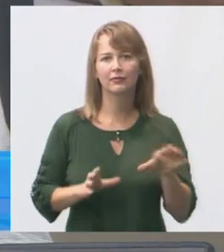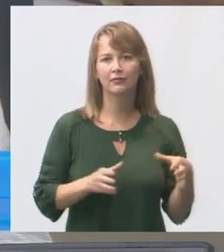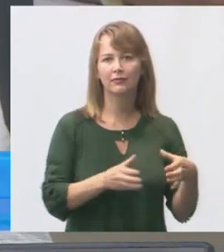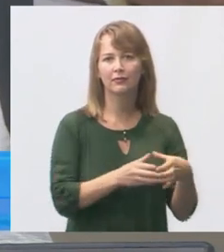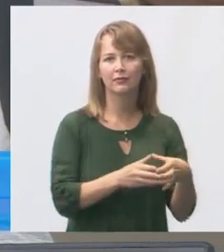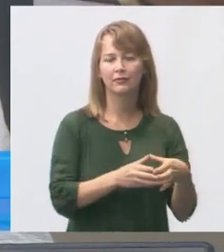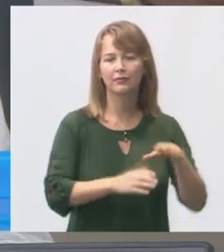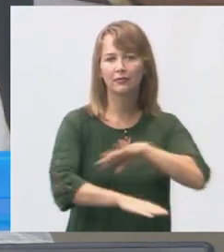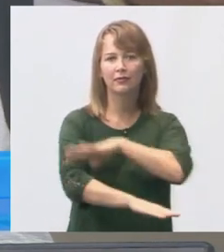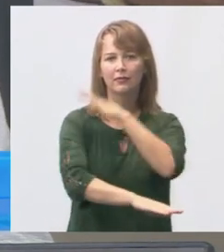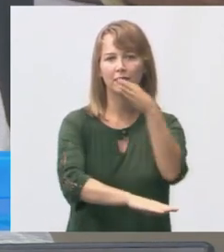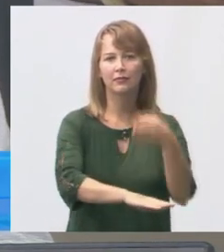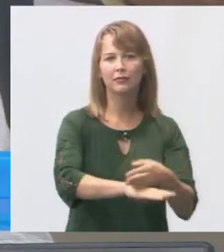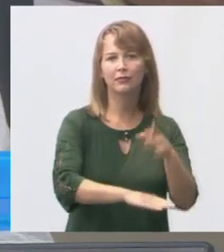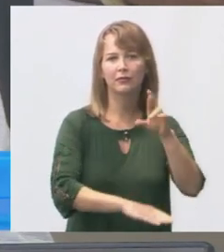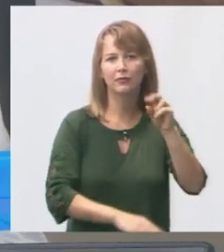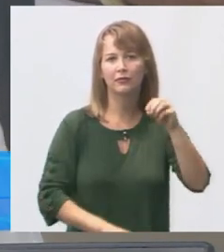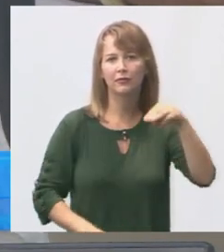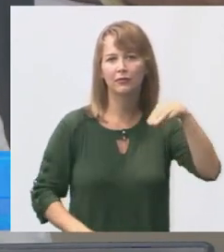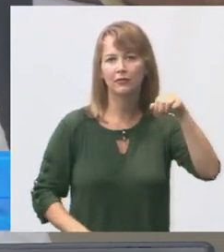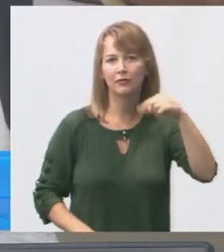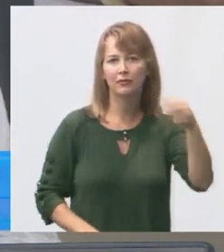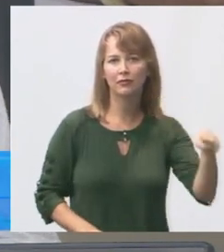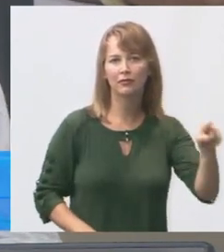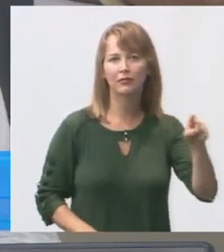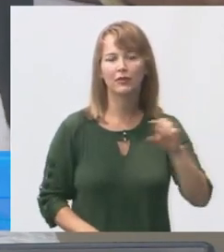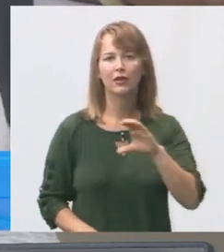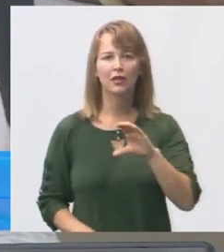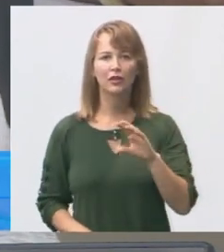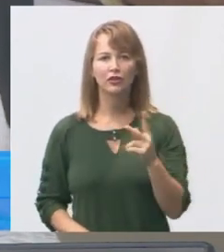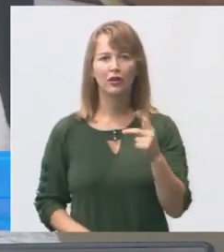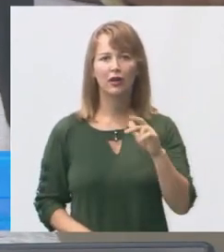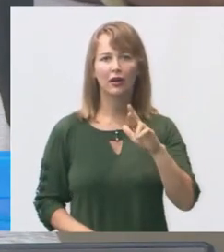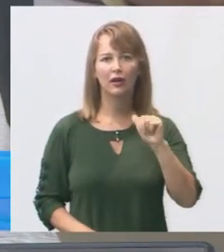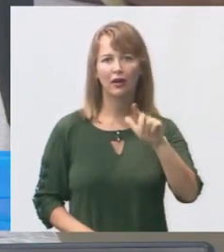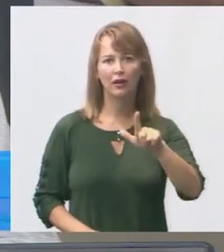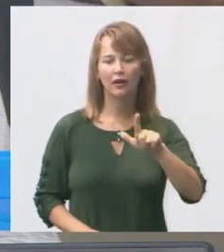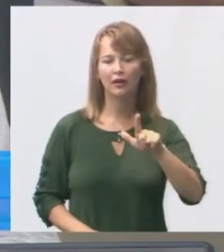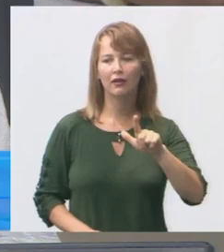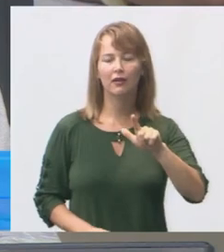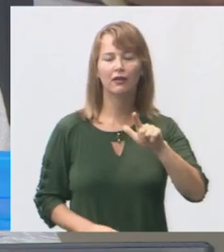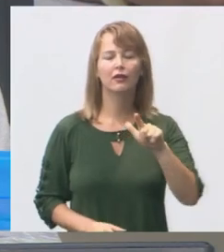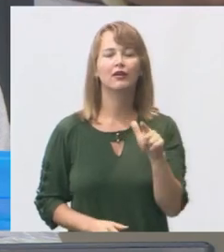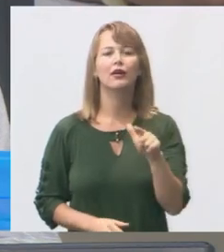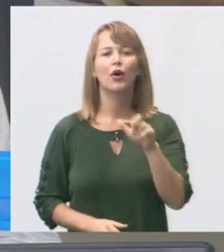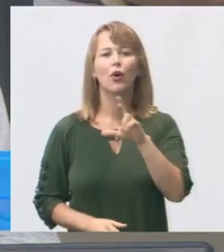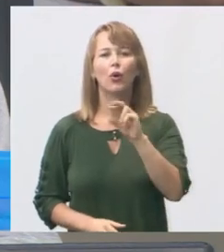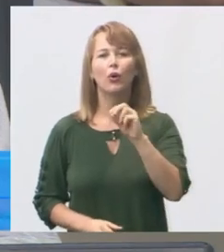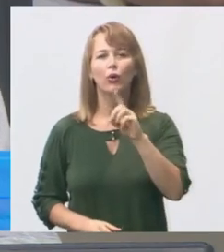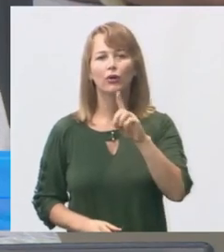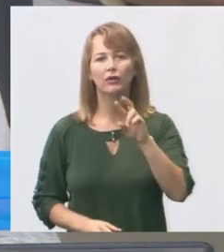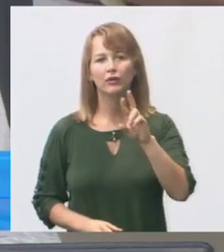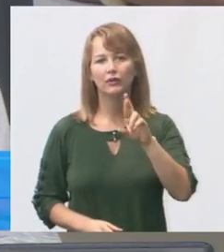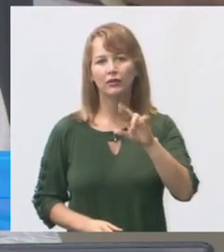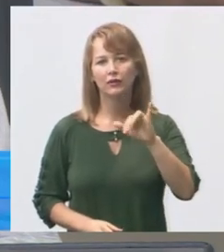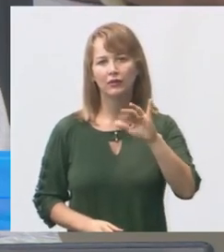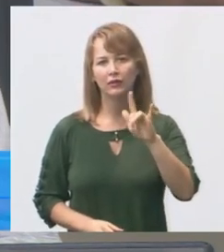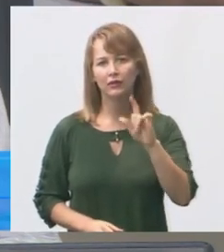do Romão, Chará, que aqui, presidente da comunidade, o Rodrigo também, vice-presidente,